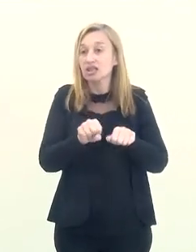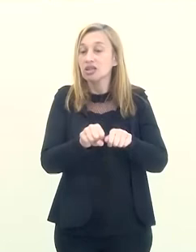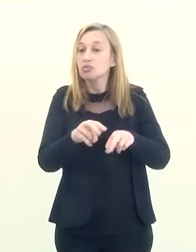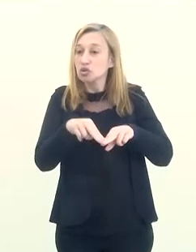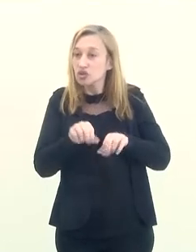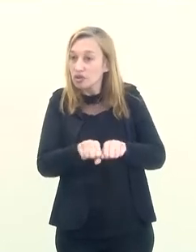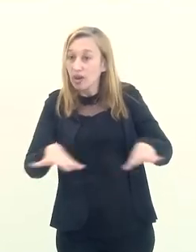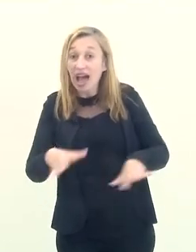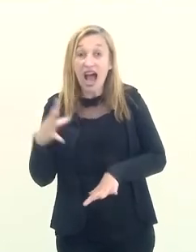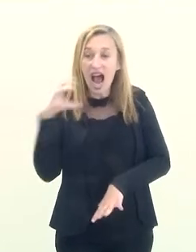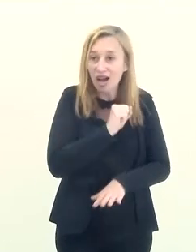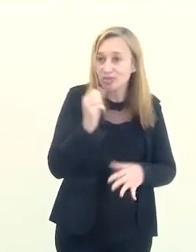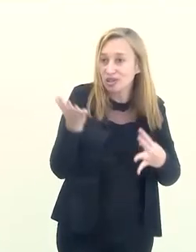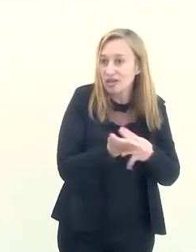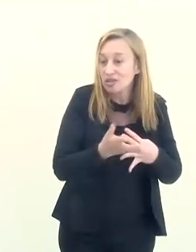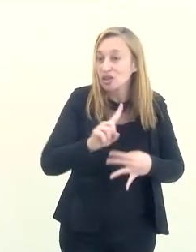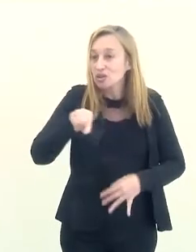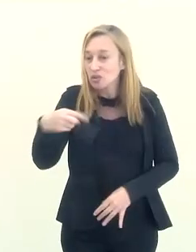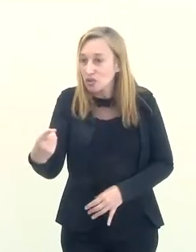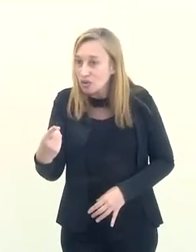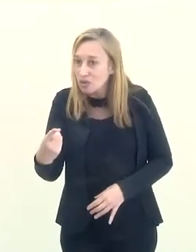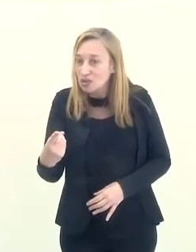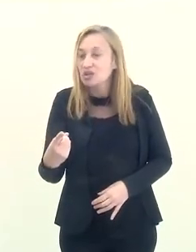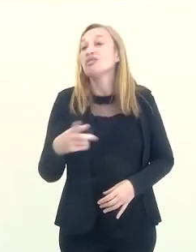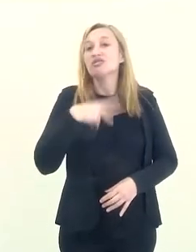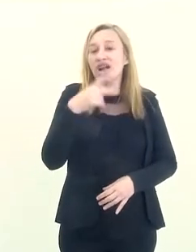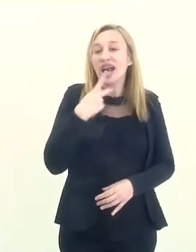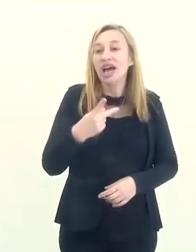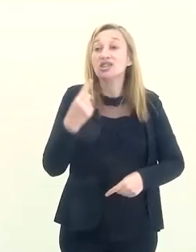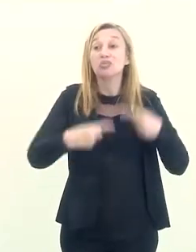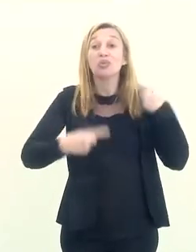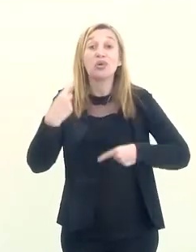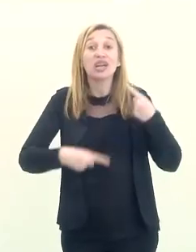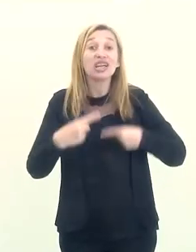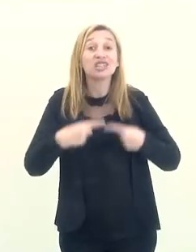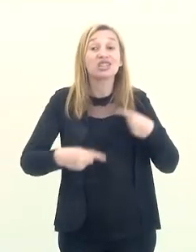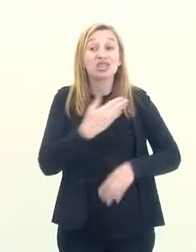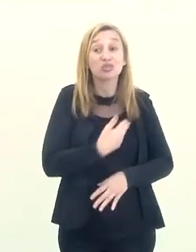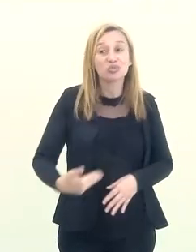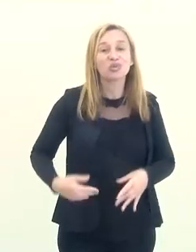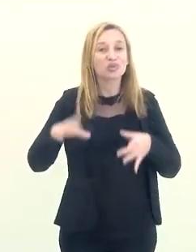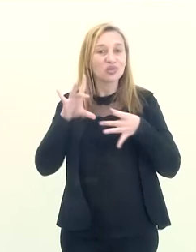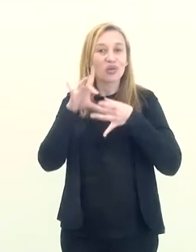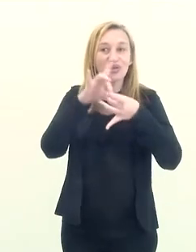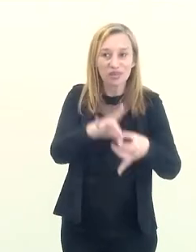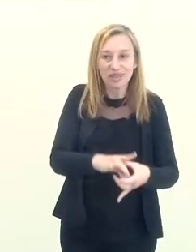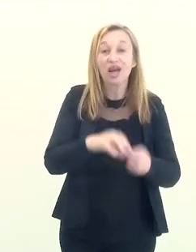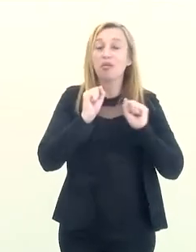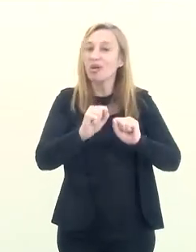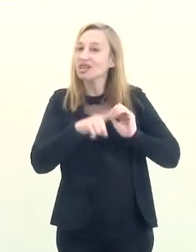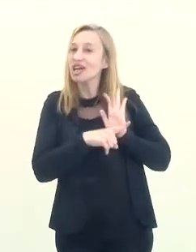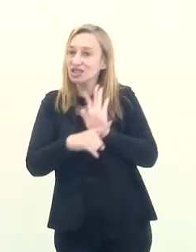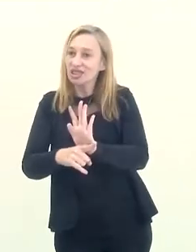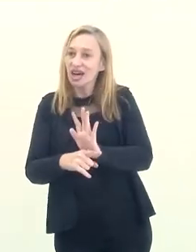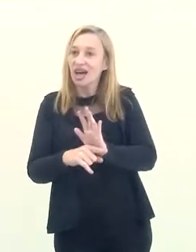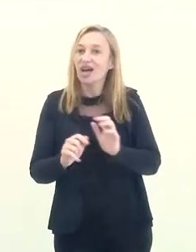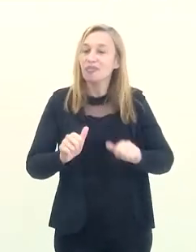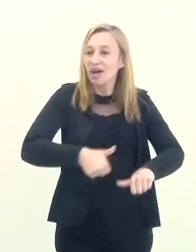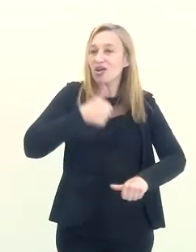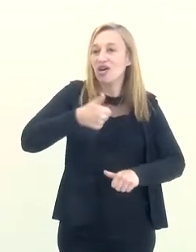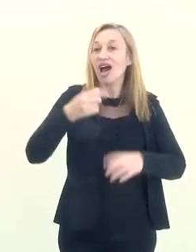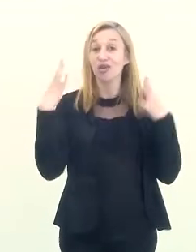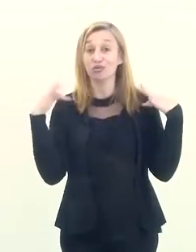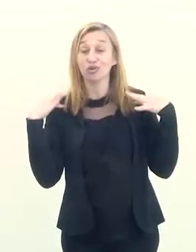da pandemia. A gente vai fazer um rápido intervalo e, no próximo bloco, vamos falar sobre políticas públicas complementares que podem